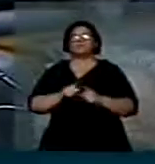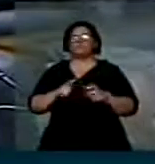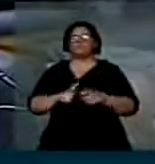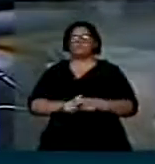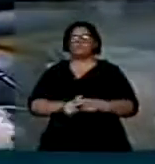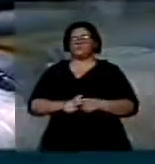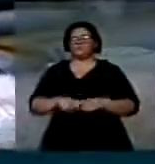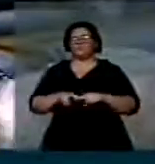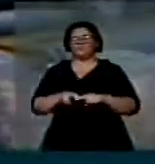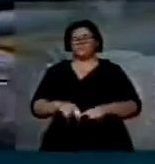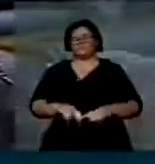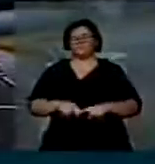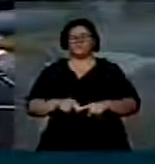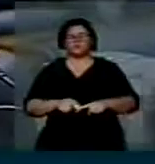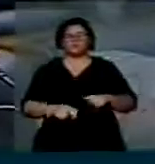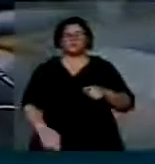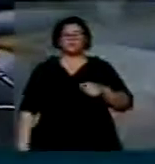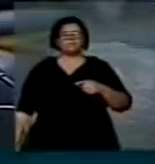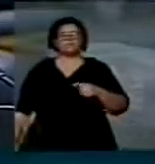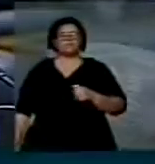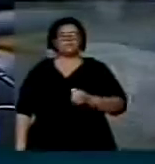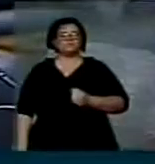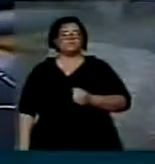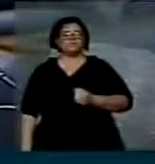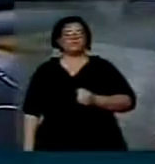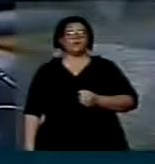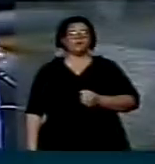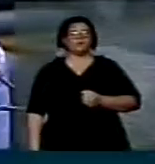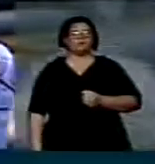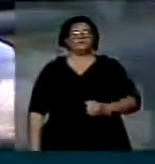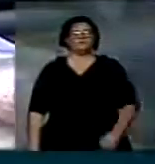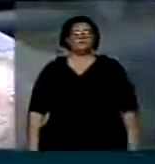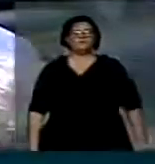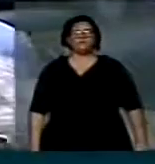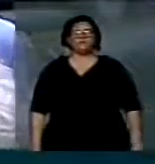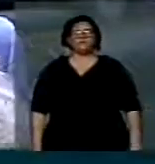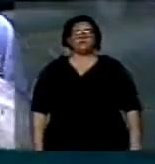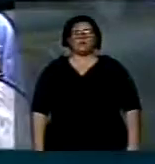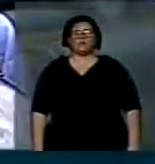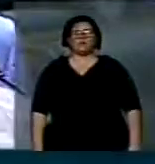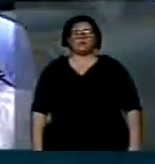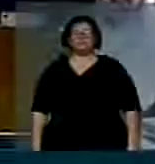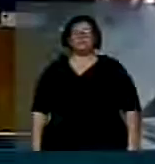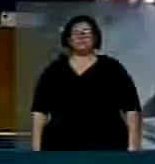minuídeas. Portanto, desejo que o Supremo daqui a pouco ajude a moralizar o processo eleitoral brasileiro.